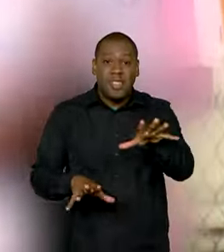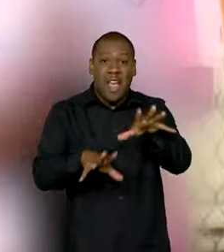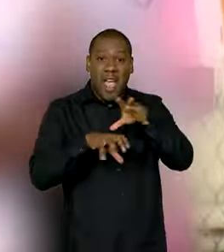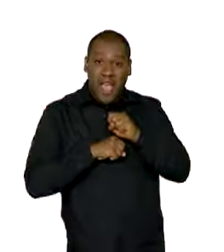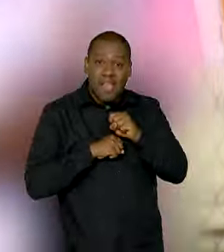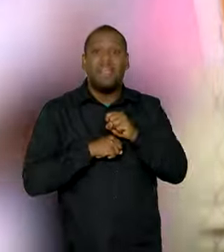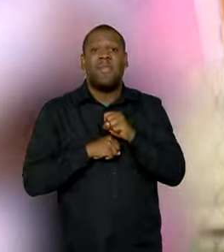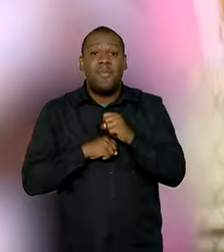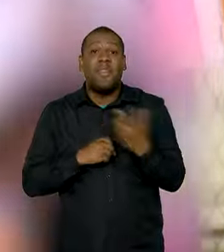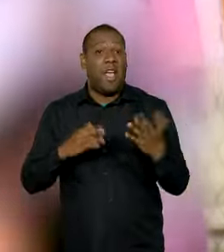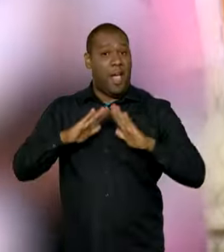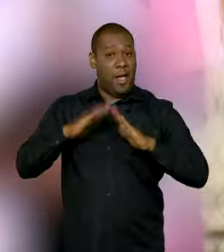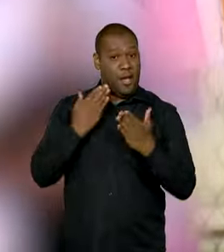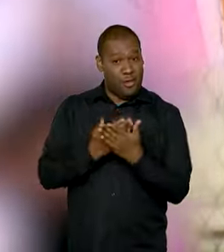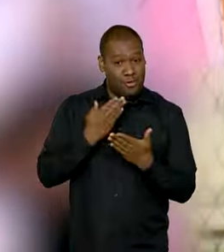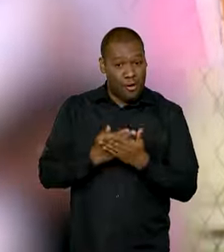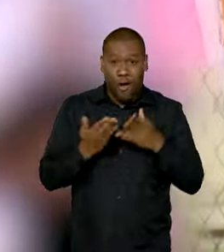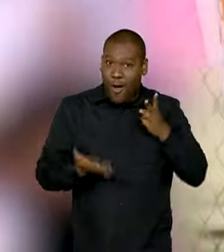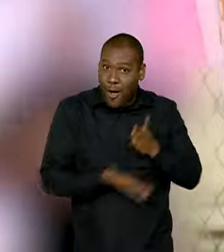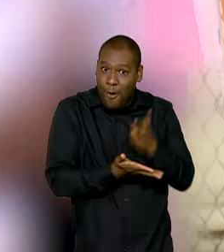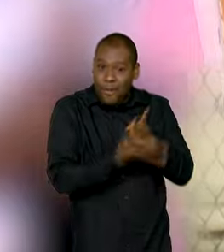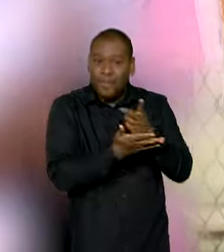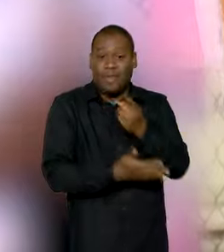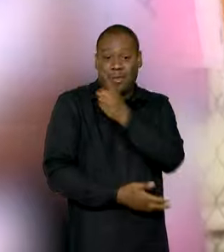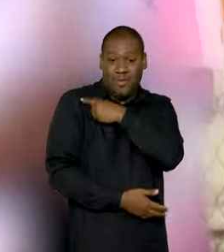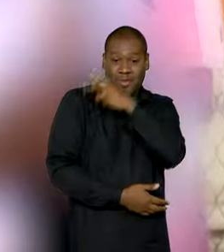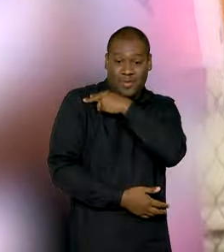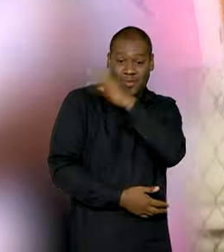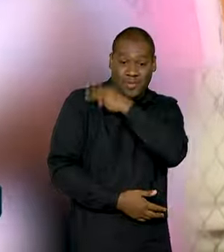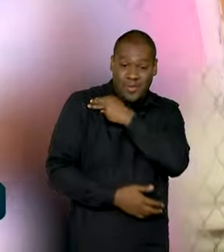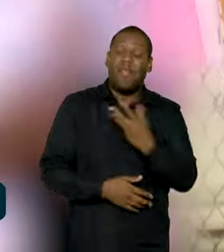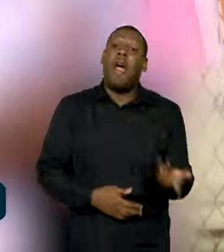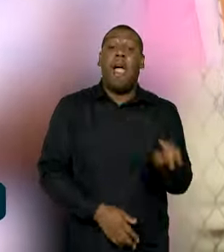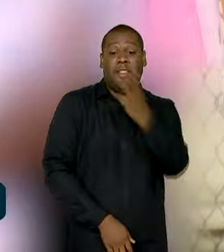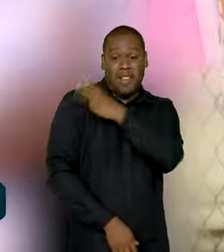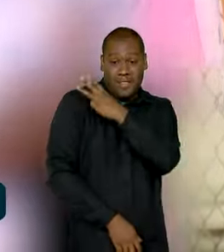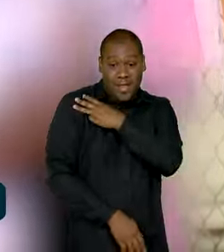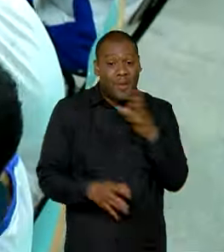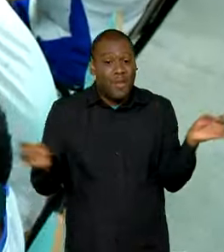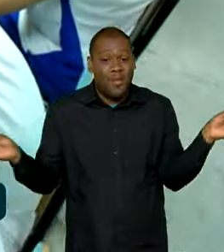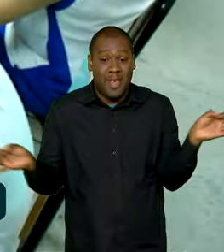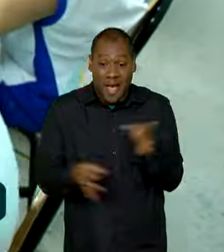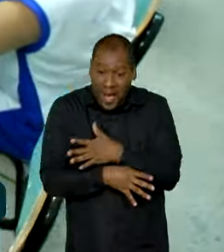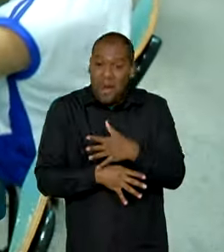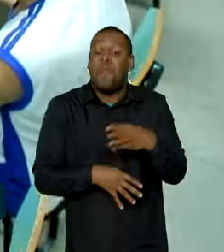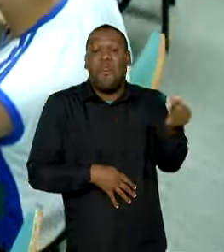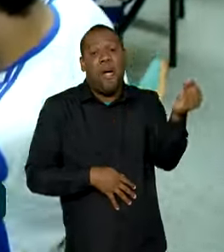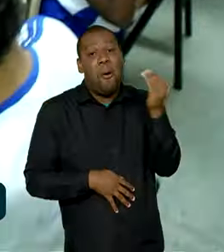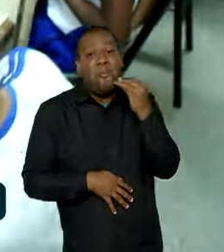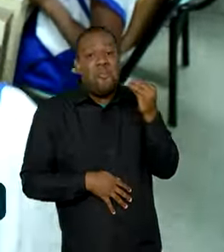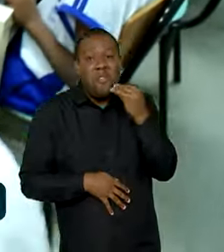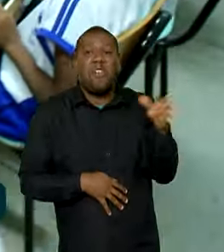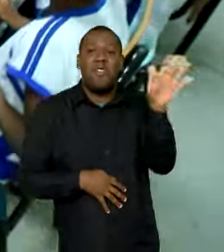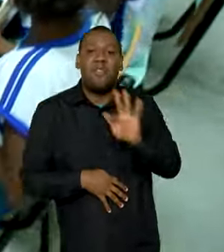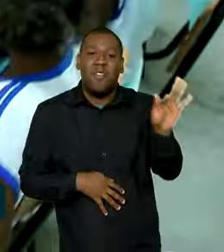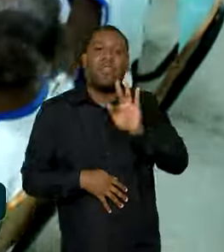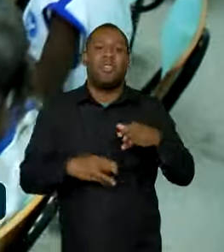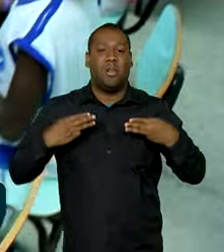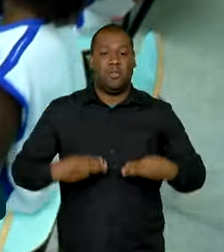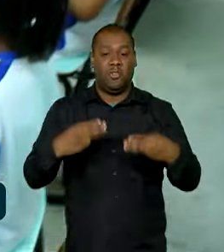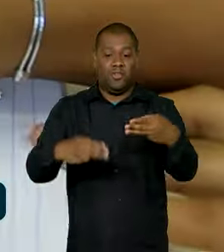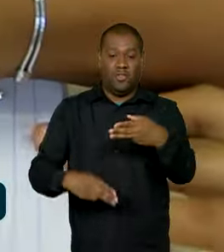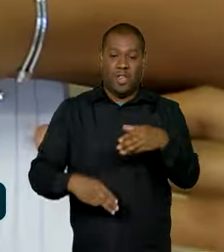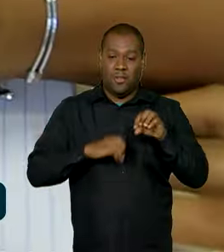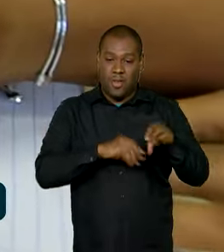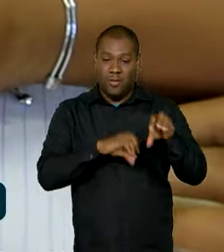estudar, vai ajudar muito para quem quer fazer faculdade, para quem quer dar uma entrada numa faculdade. Neste ano, o Ministério da Educação